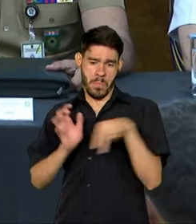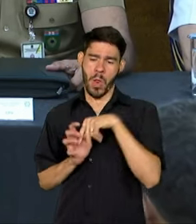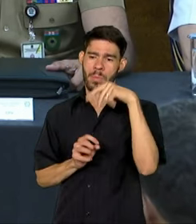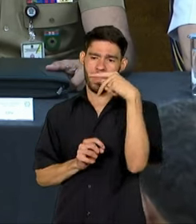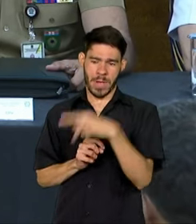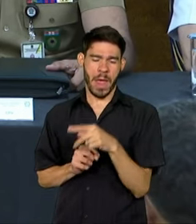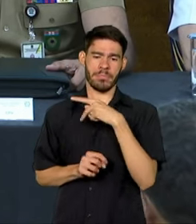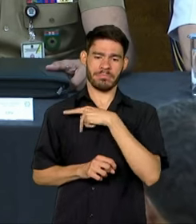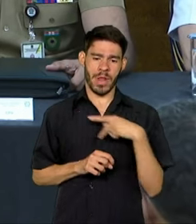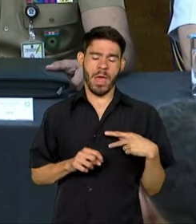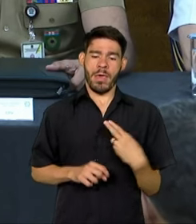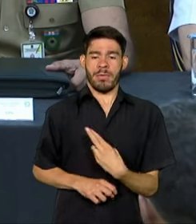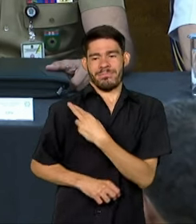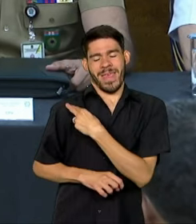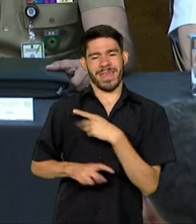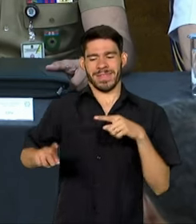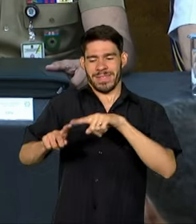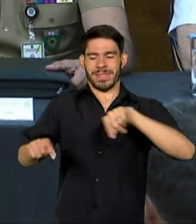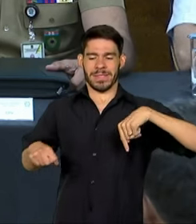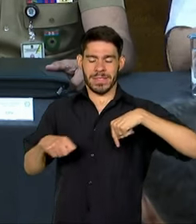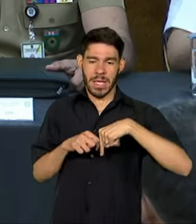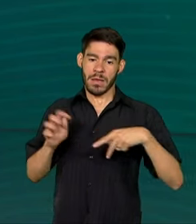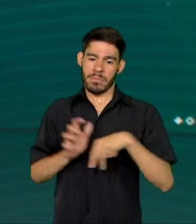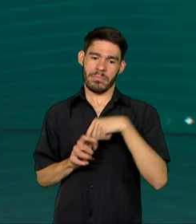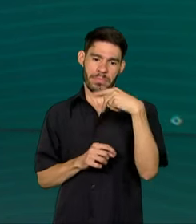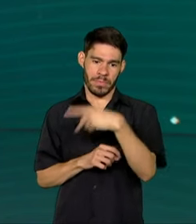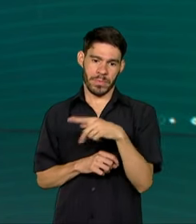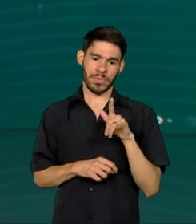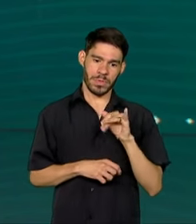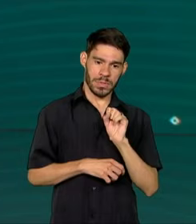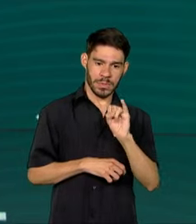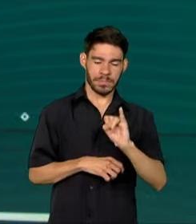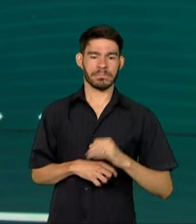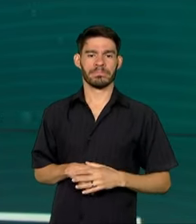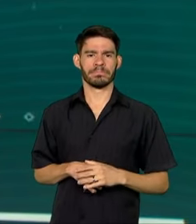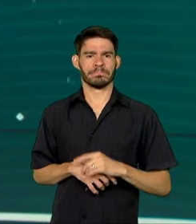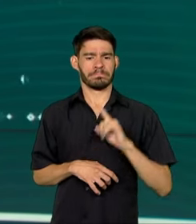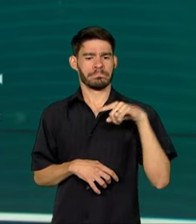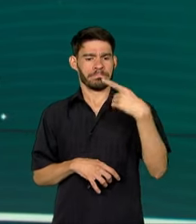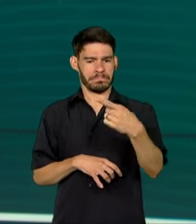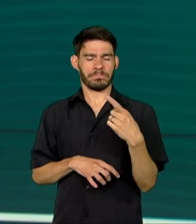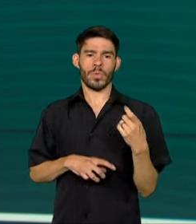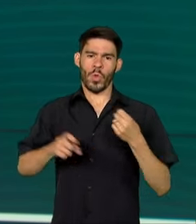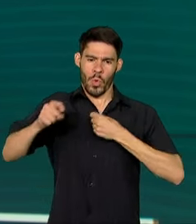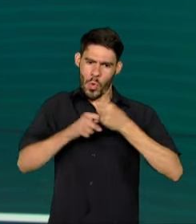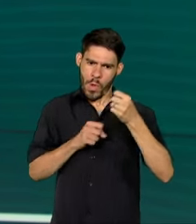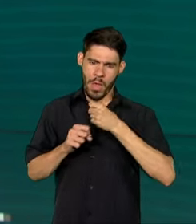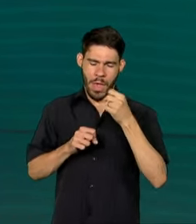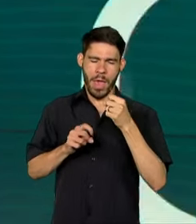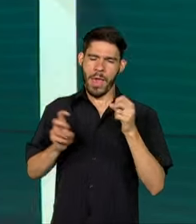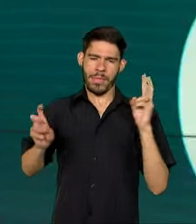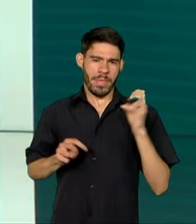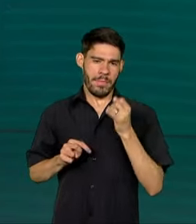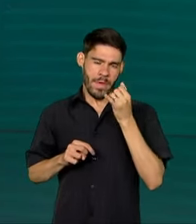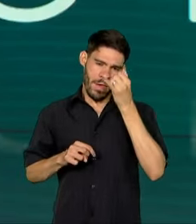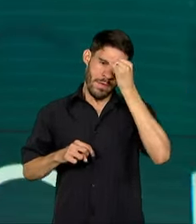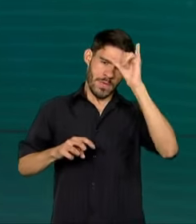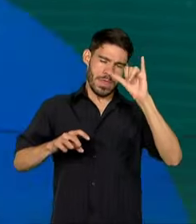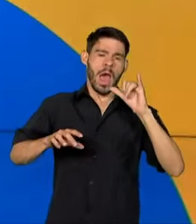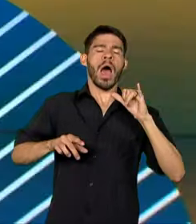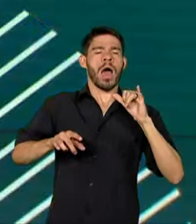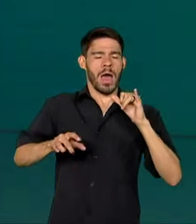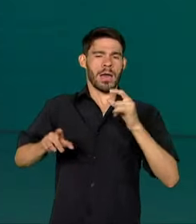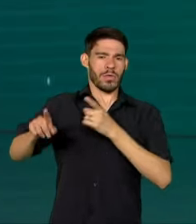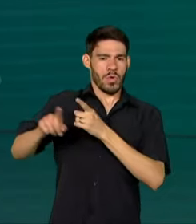estão sob responsabilidade do gabinete institucional. E no próximo bloco, uma entrevista sobre a prevenção e o